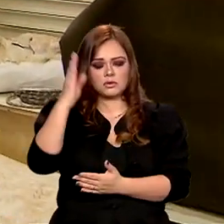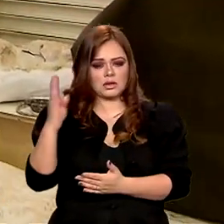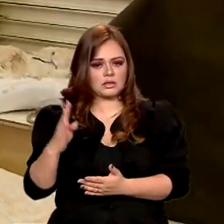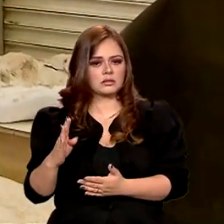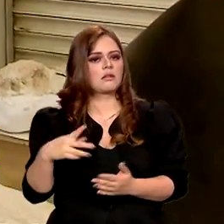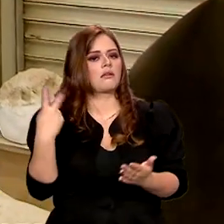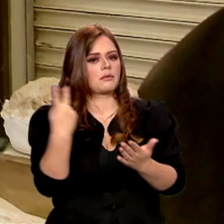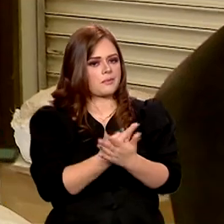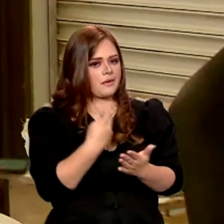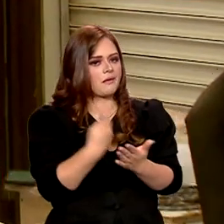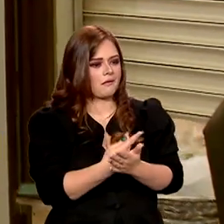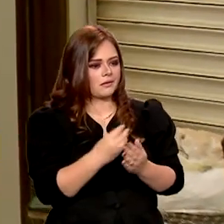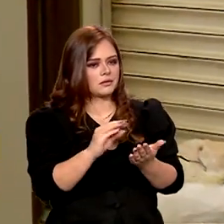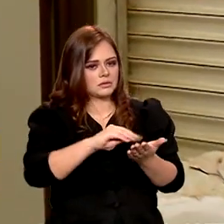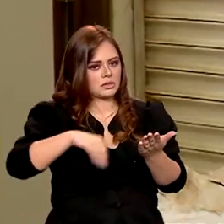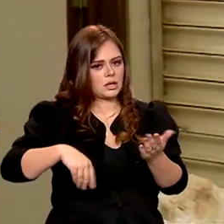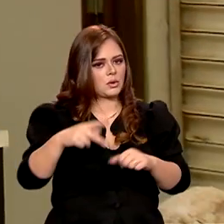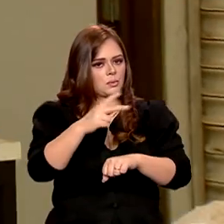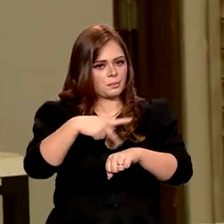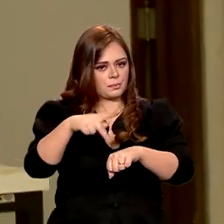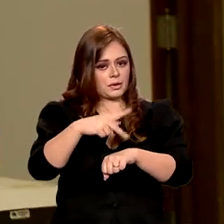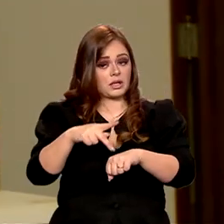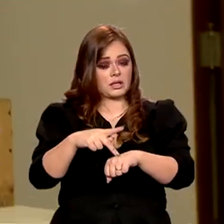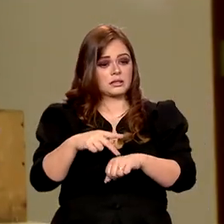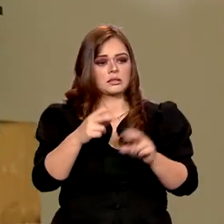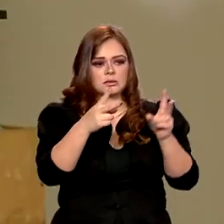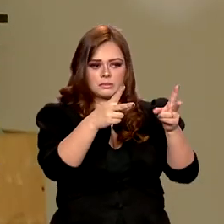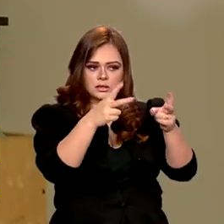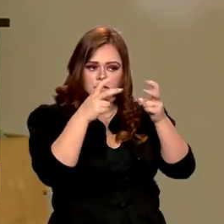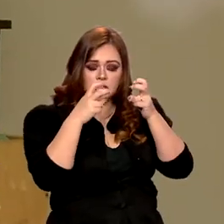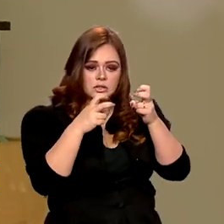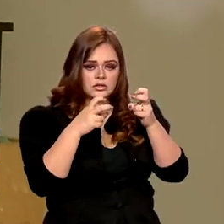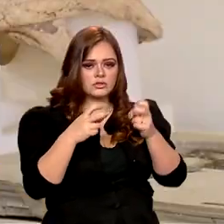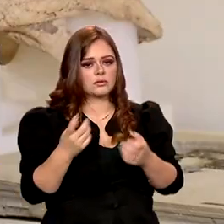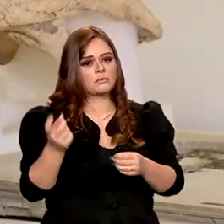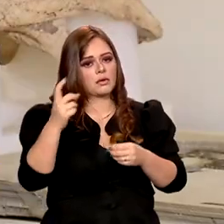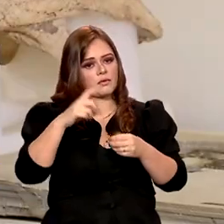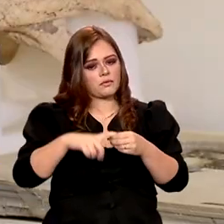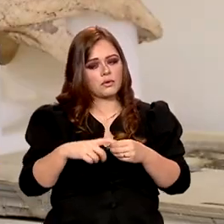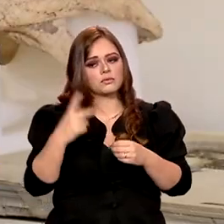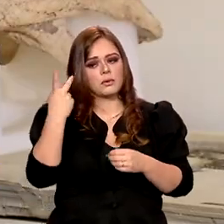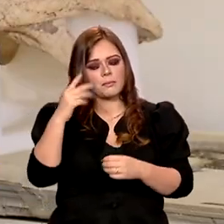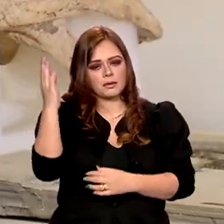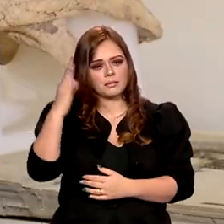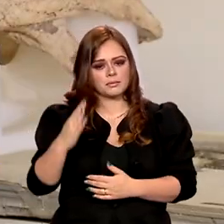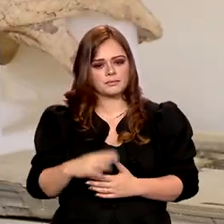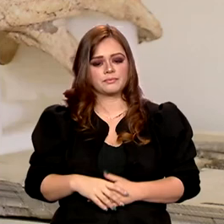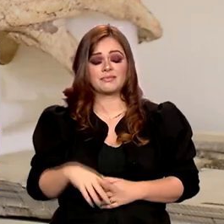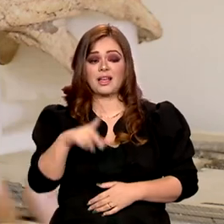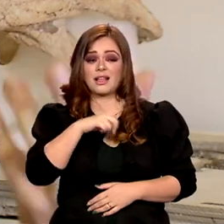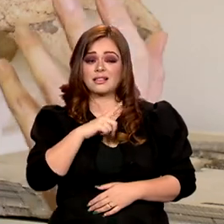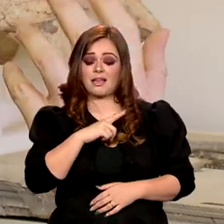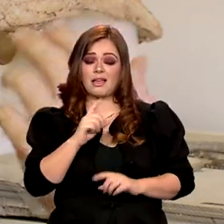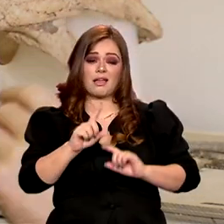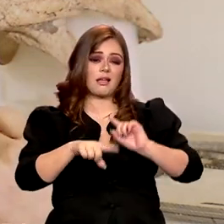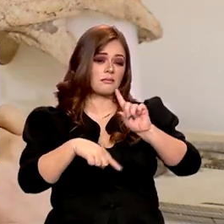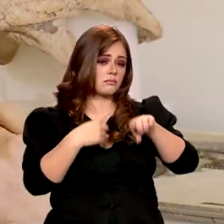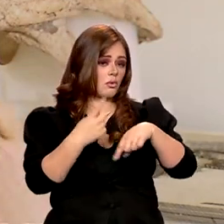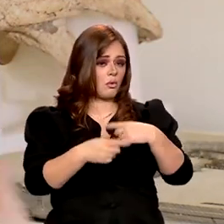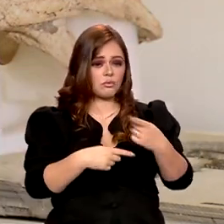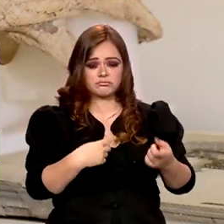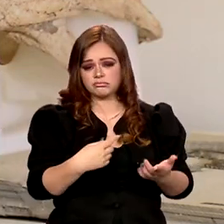começaram recentemente. E a expectativa é que agora se tornem frequentes. A gente teve outros casos, ainda não